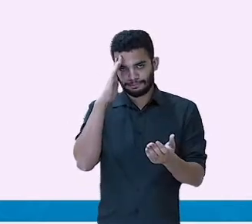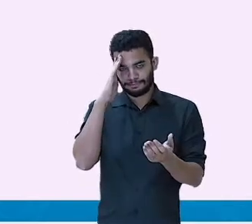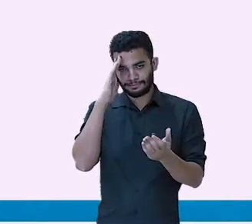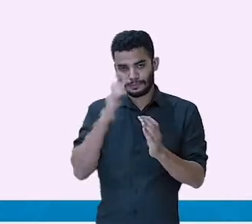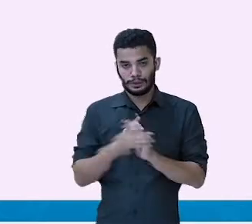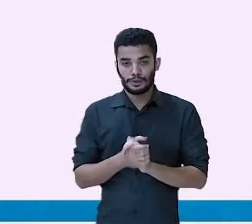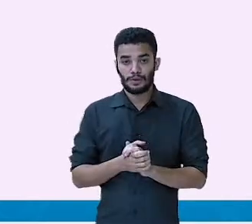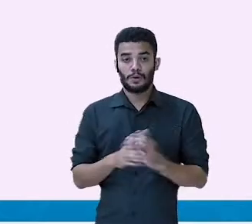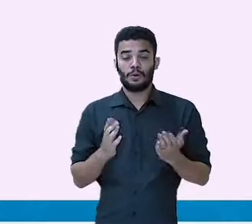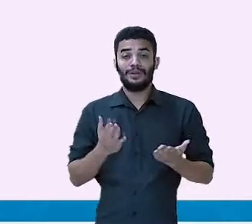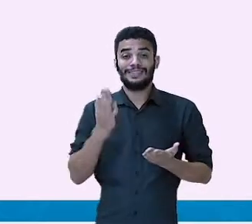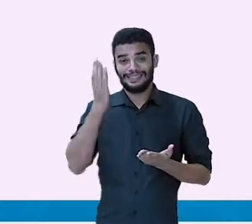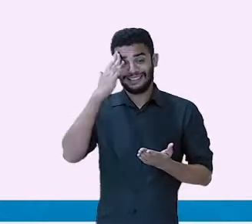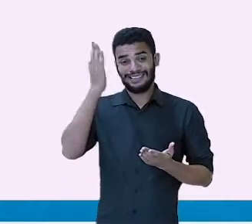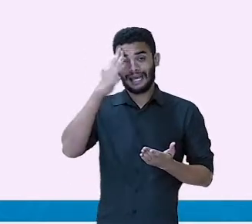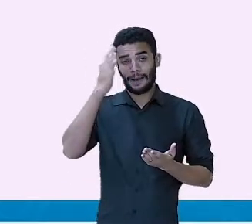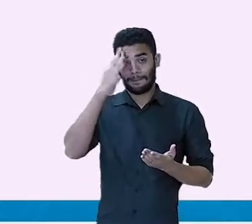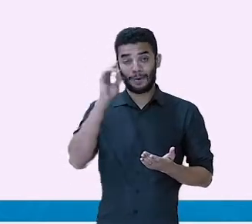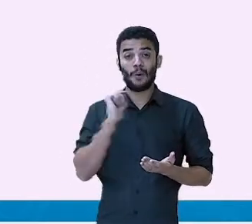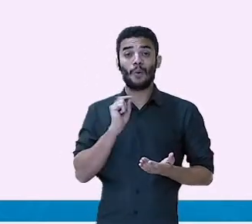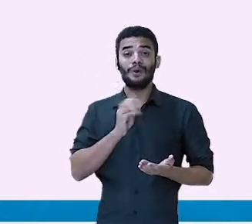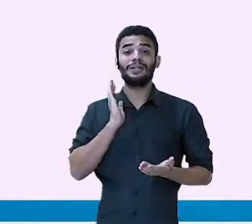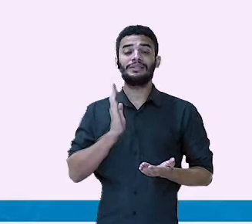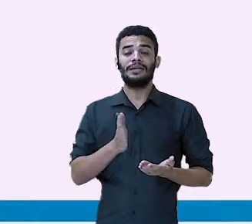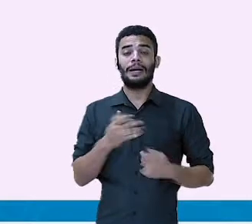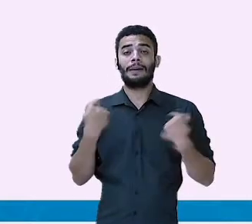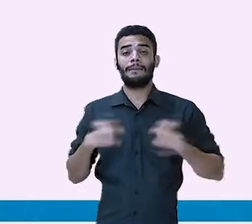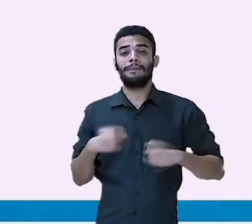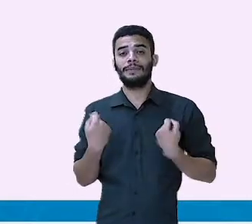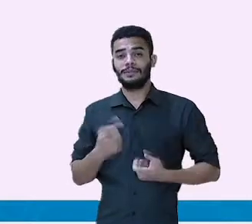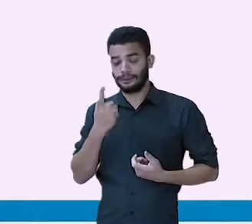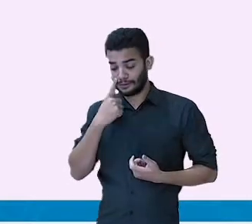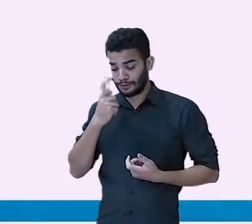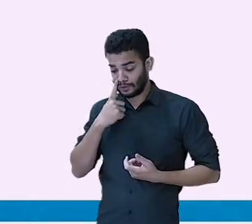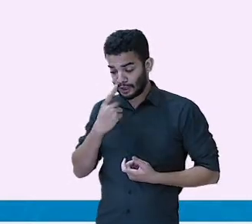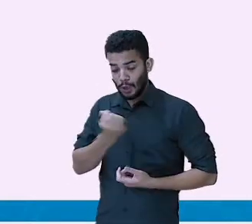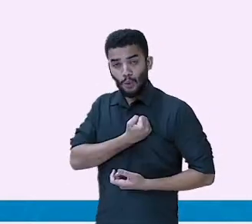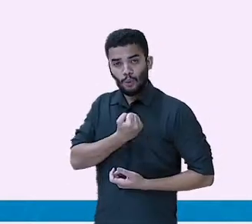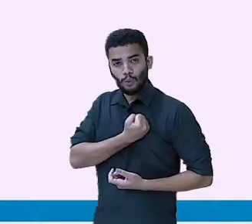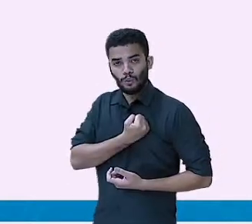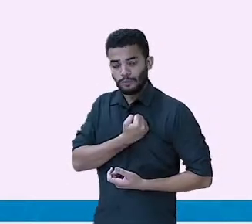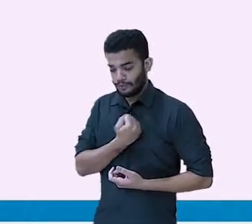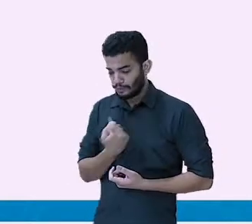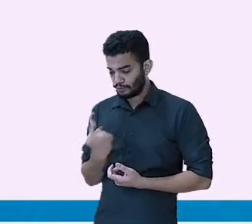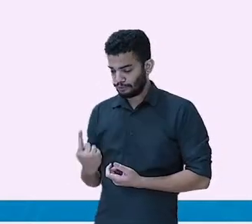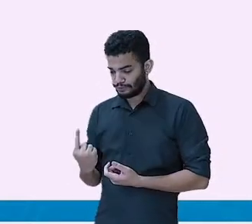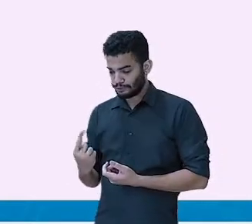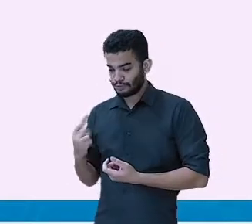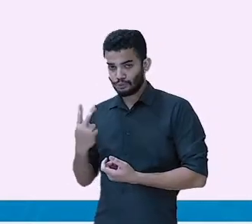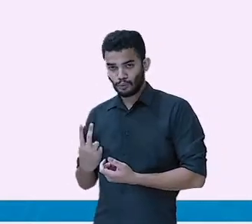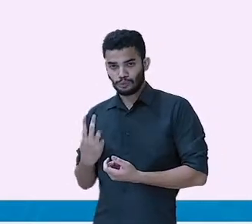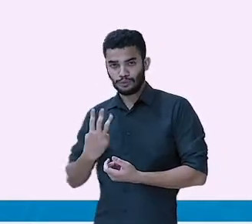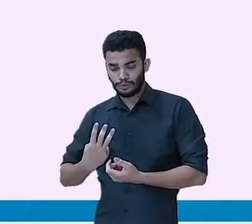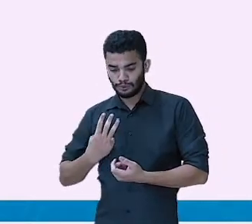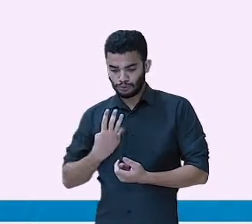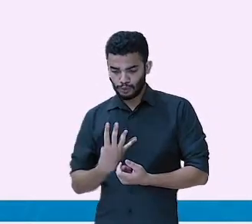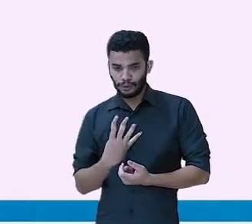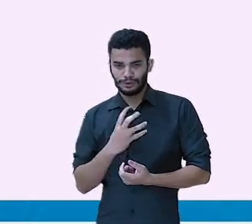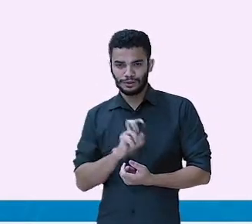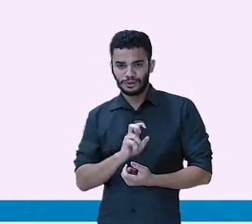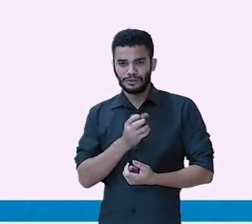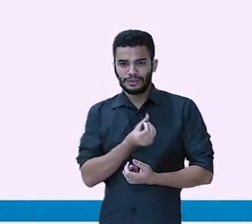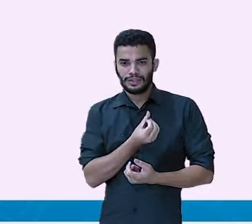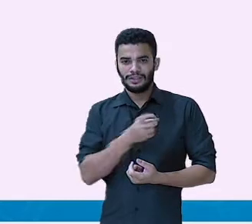do caminho, você vai seguir o caminho que foi marcado ali até chegar ao